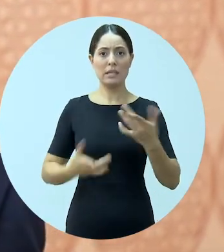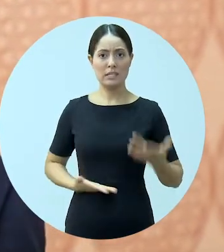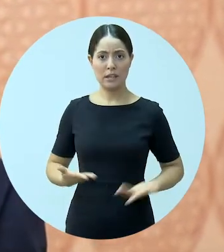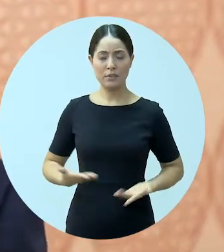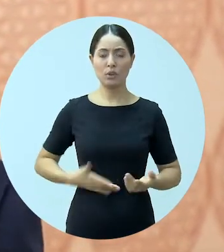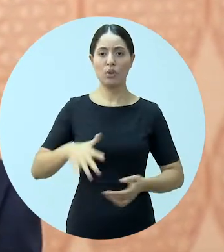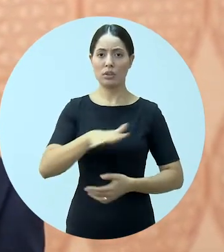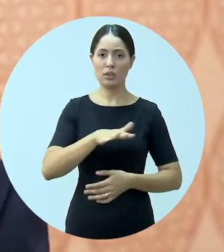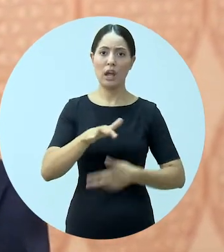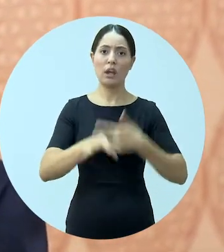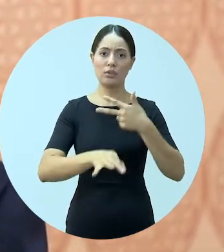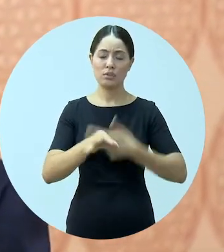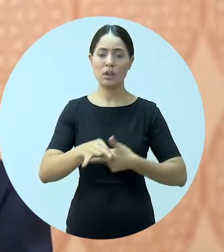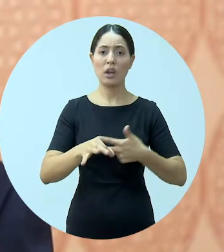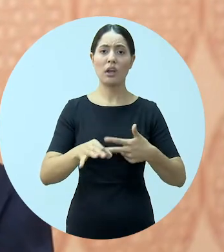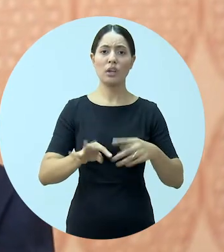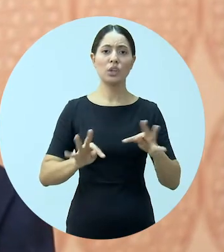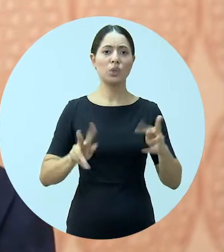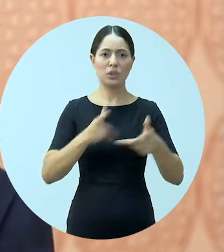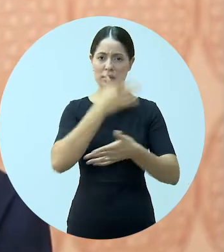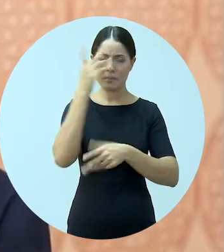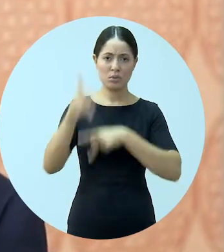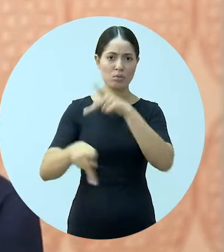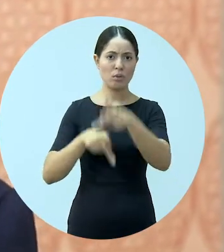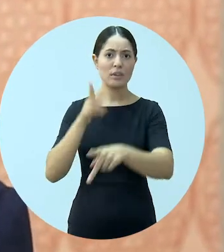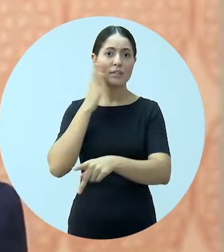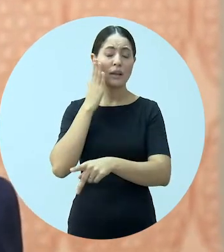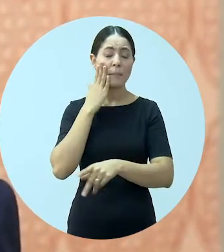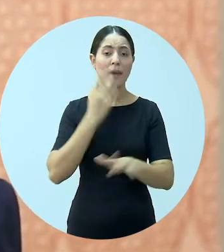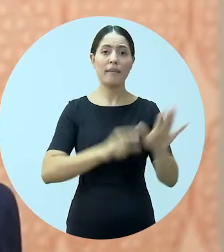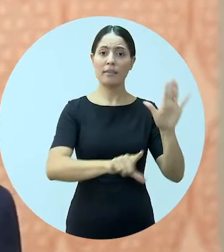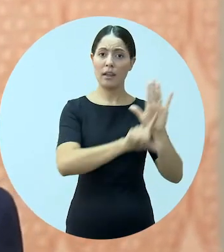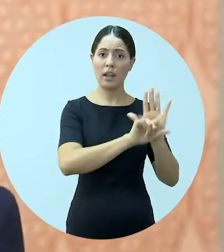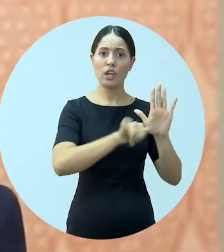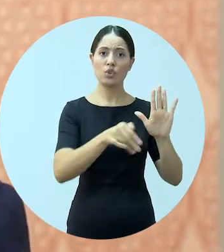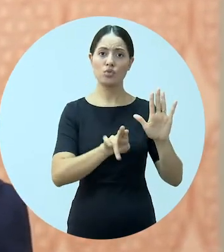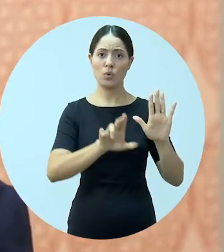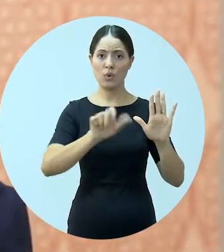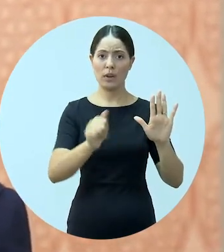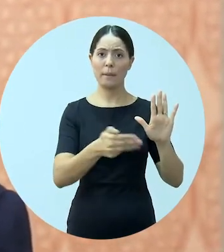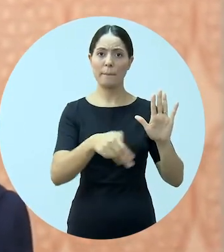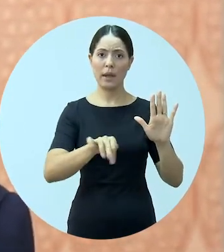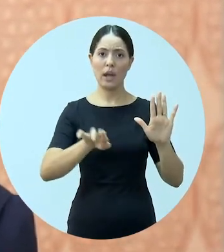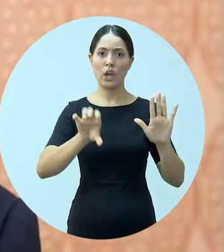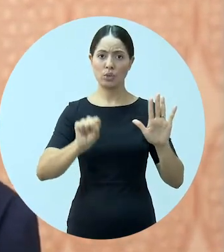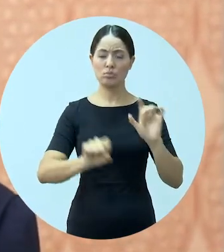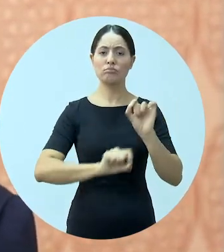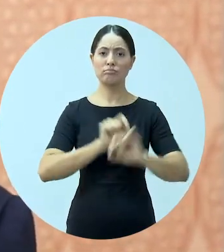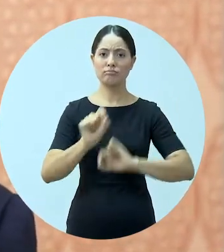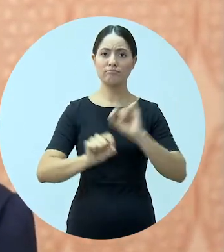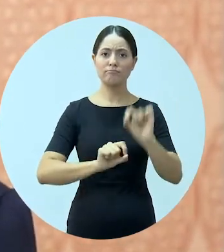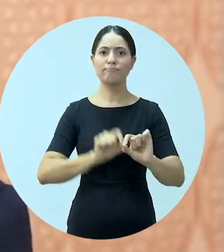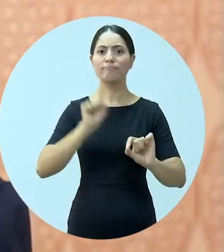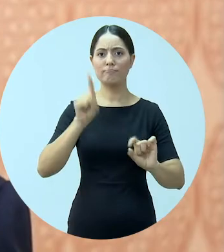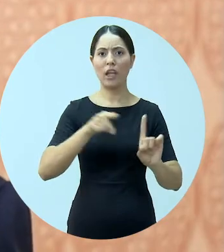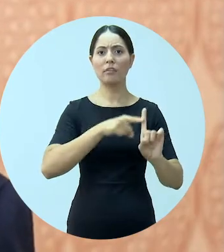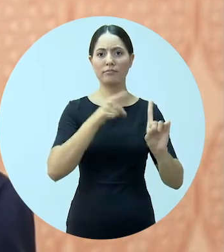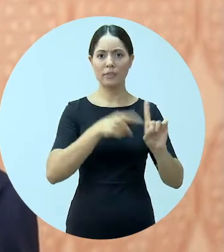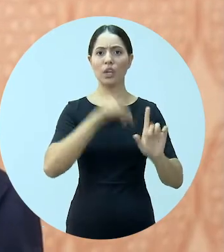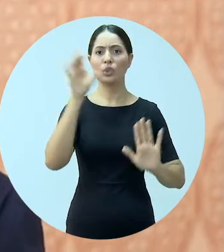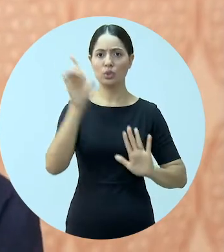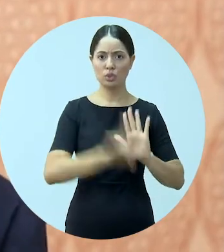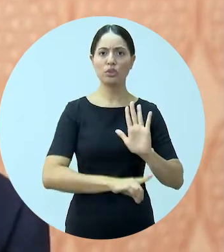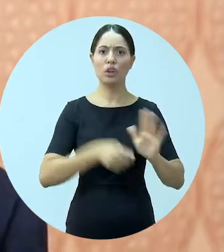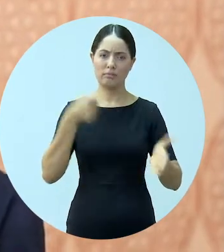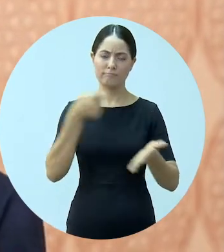público com relações prerrogativas aprovadas pela Júlia Matos, que já está a vigor já há algum tempo, mas que é preciso a gente disseminar isso, trazer mais informação